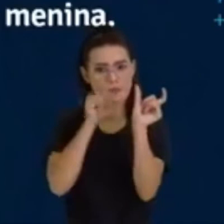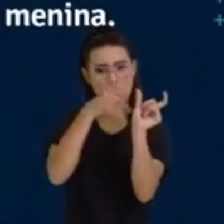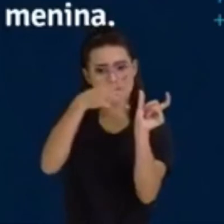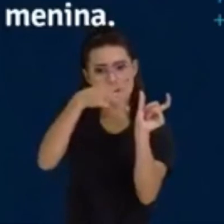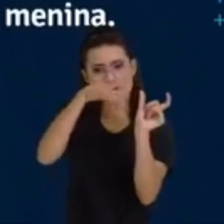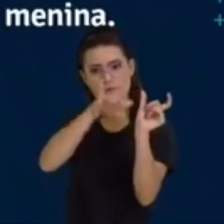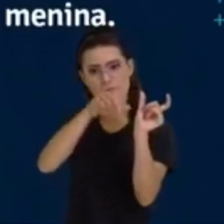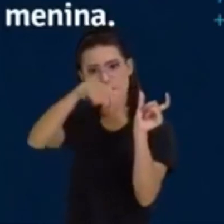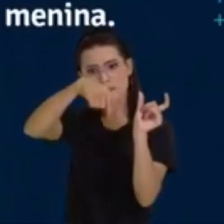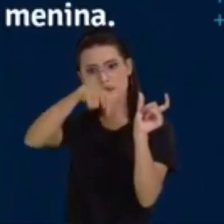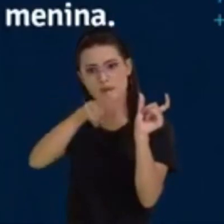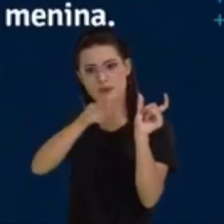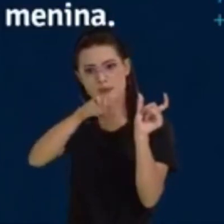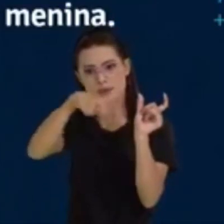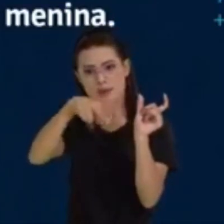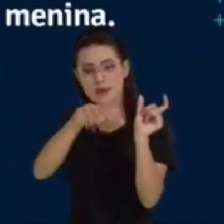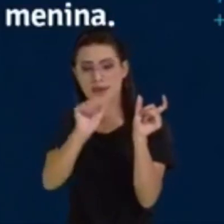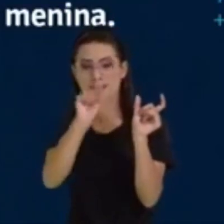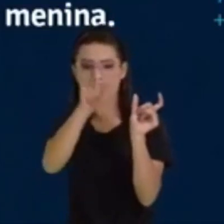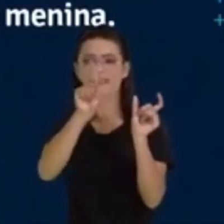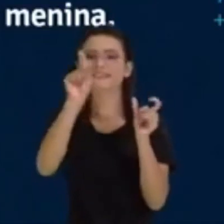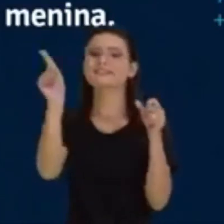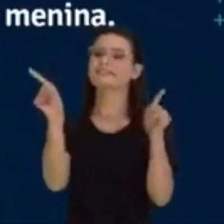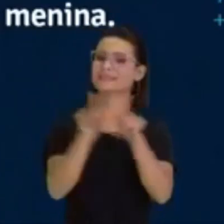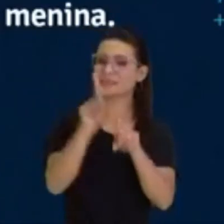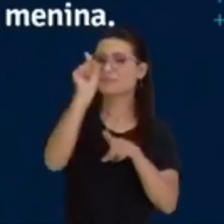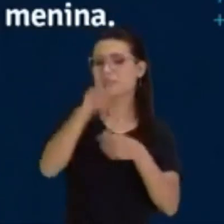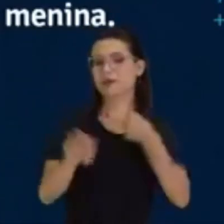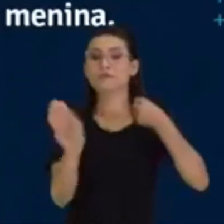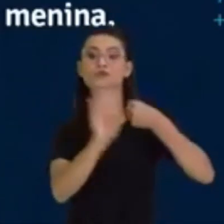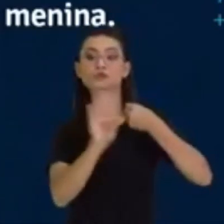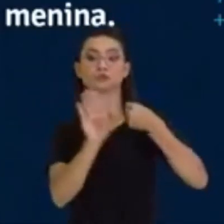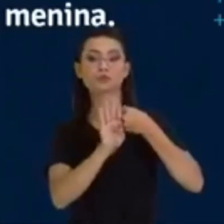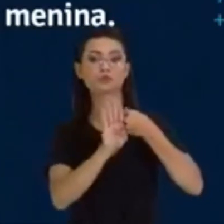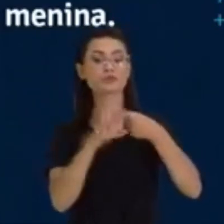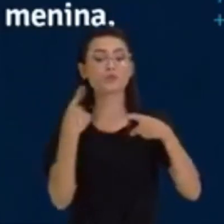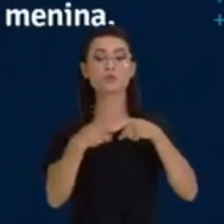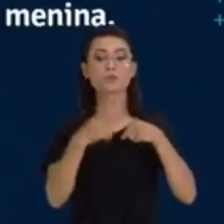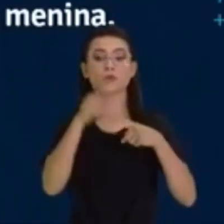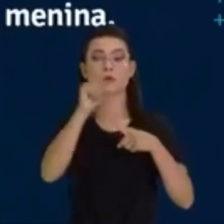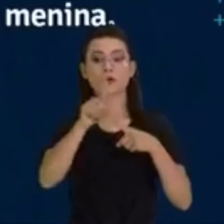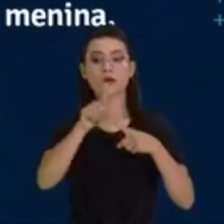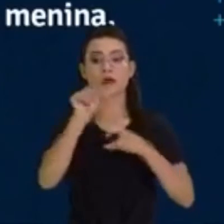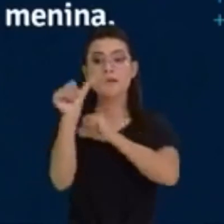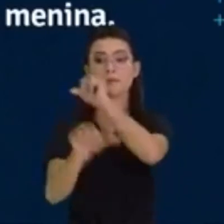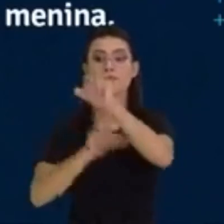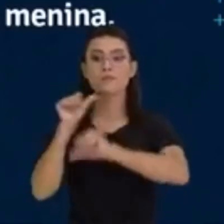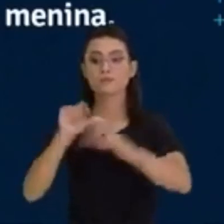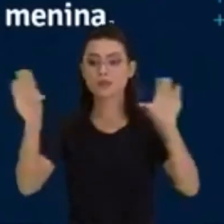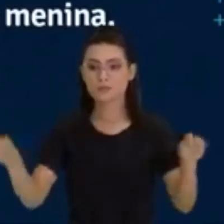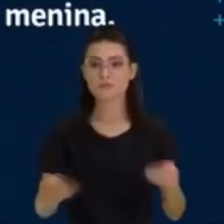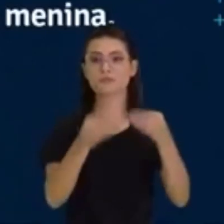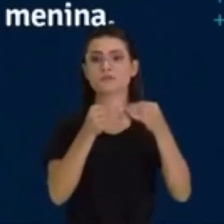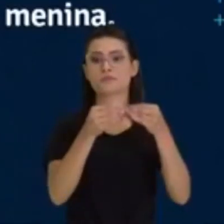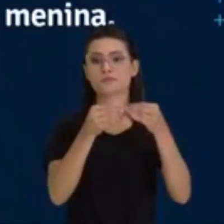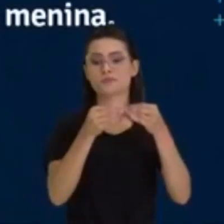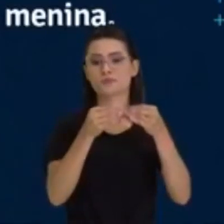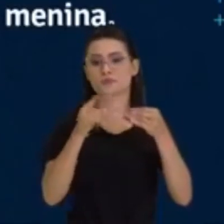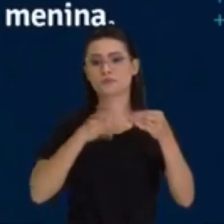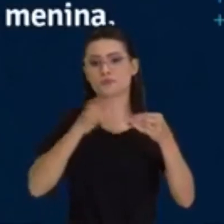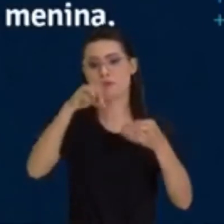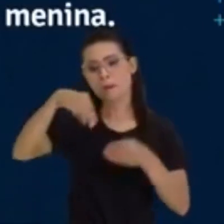substantivo, já que está substituindo o vocábulo menina. Porém, se estivesse escrito não fica patetando